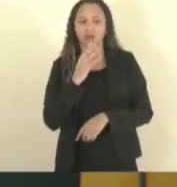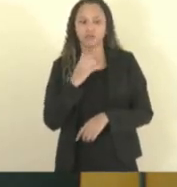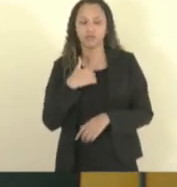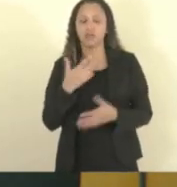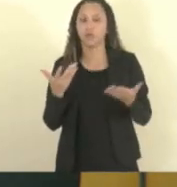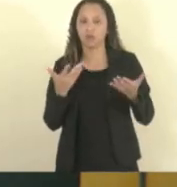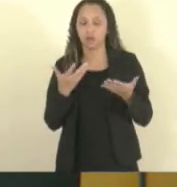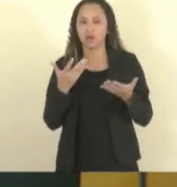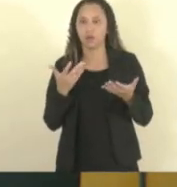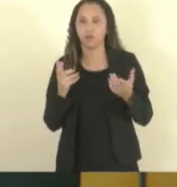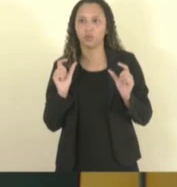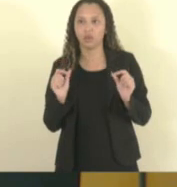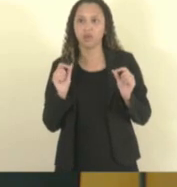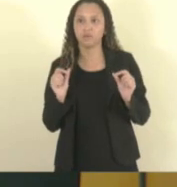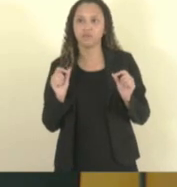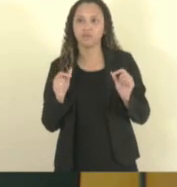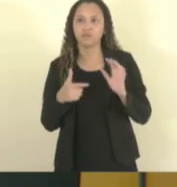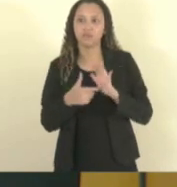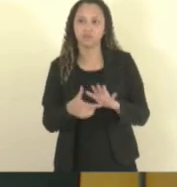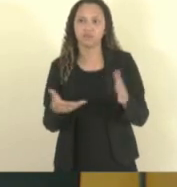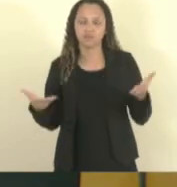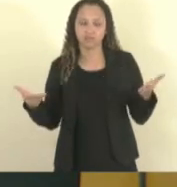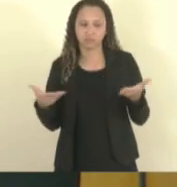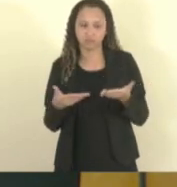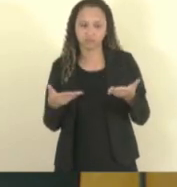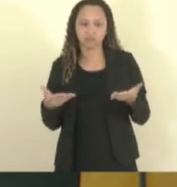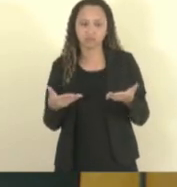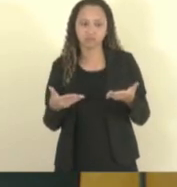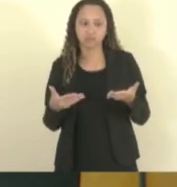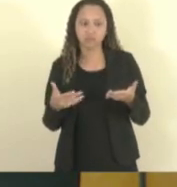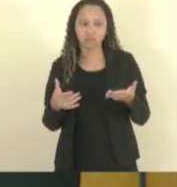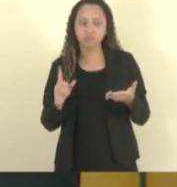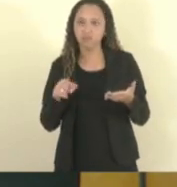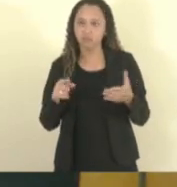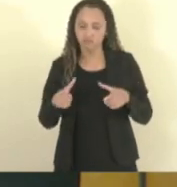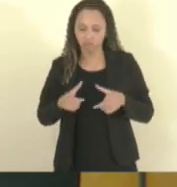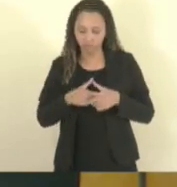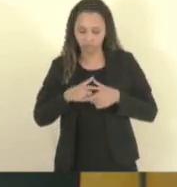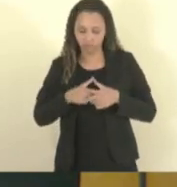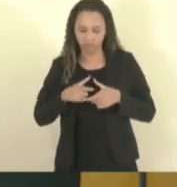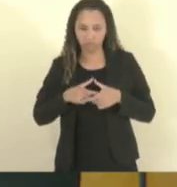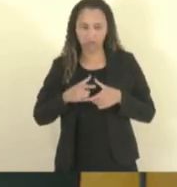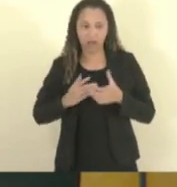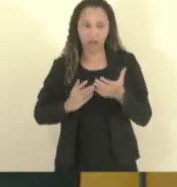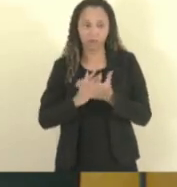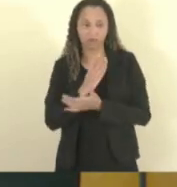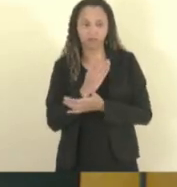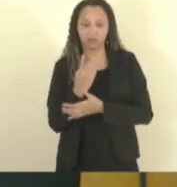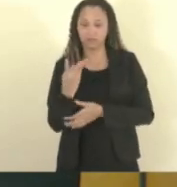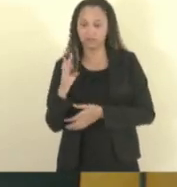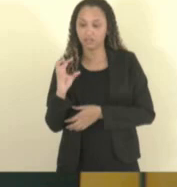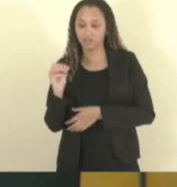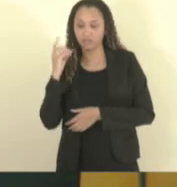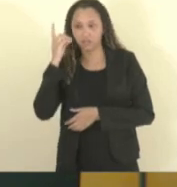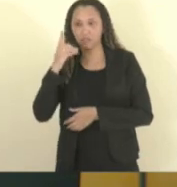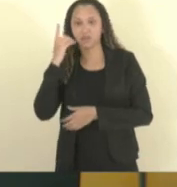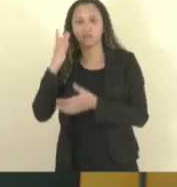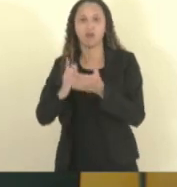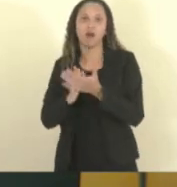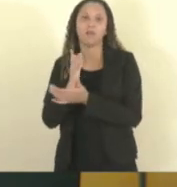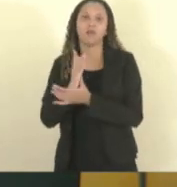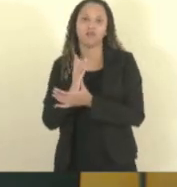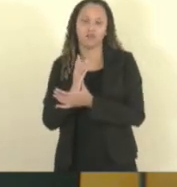registrei, na ocasião, que foi uma medalha aprovada aqui no plenário pelos 30 deputados. Então, gostaria